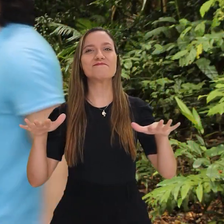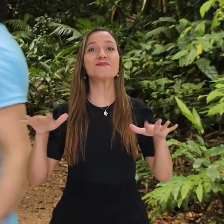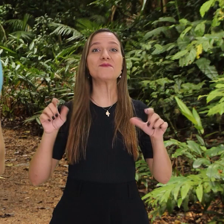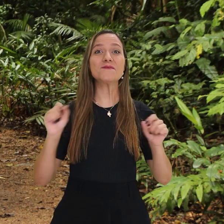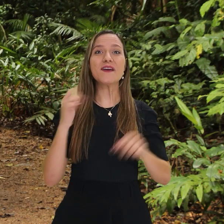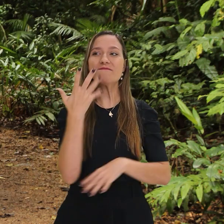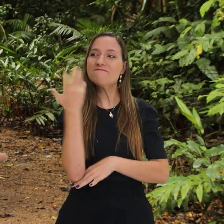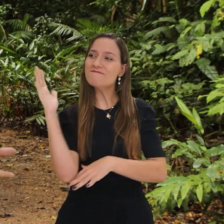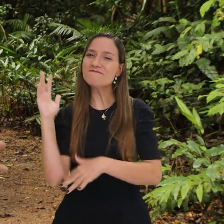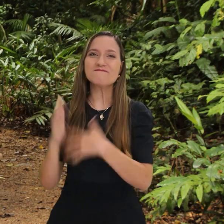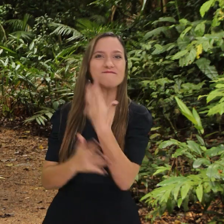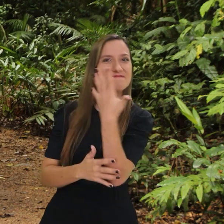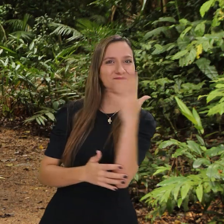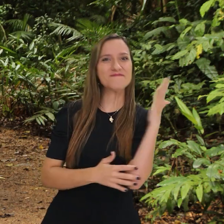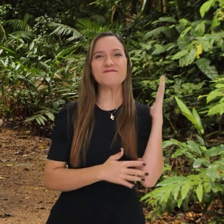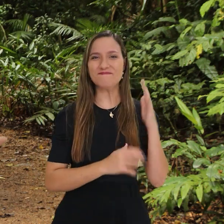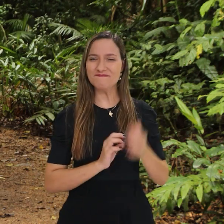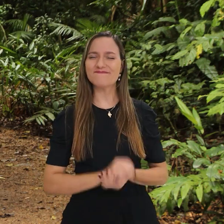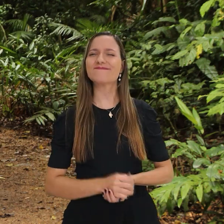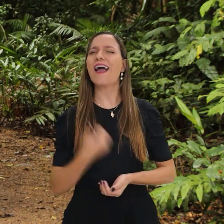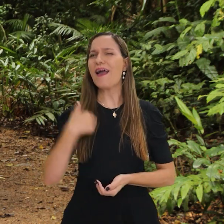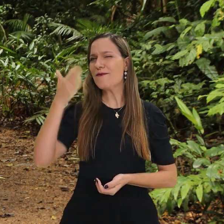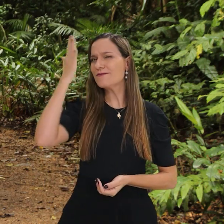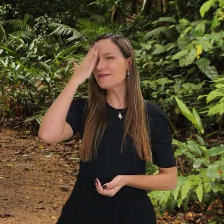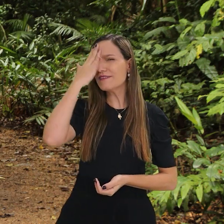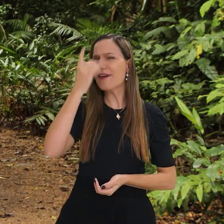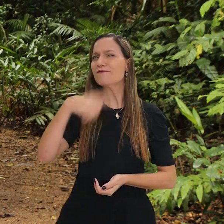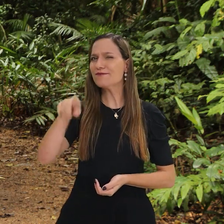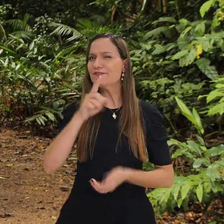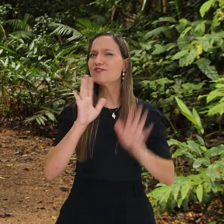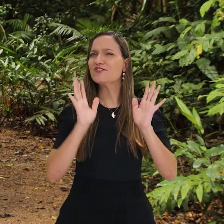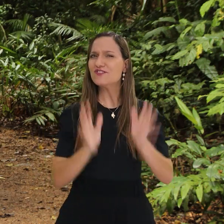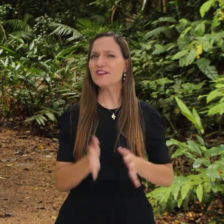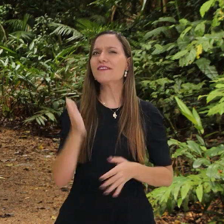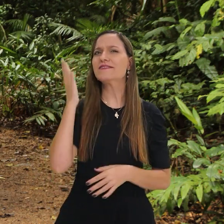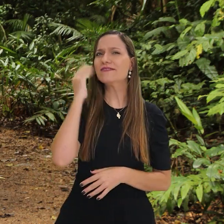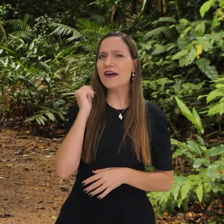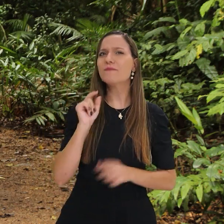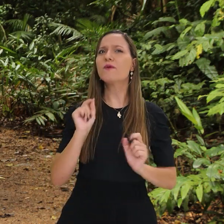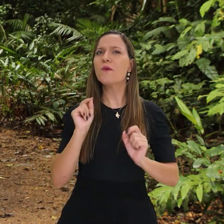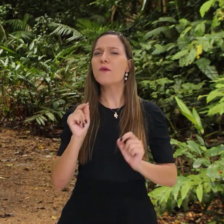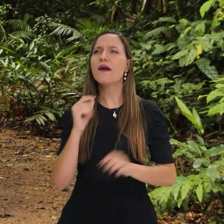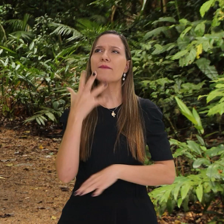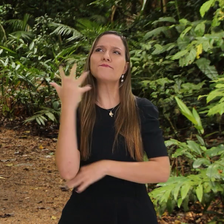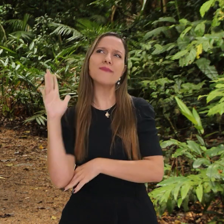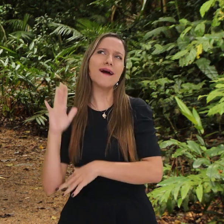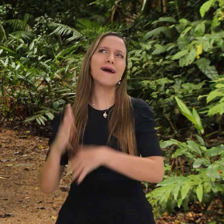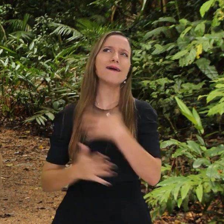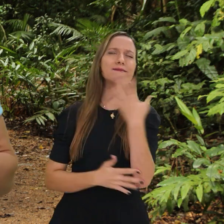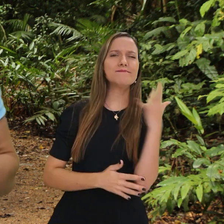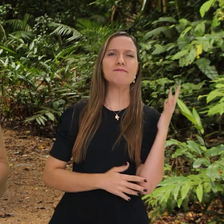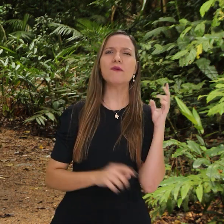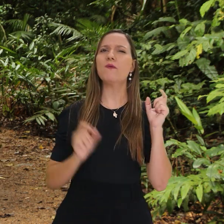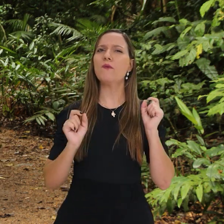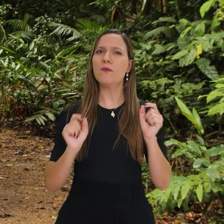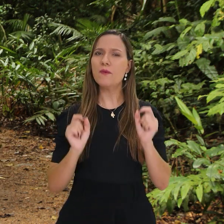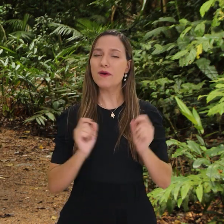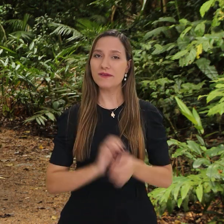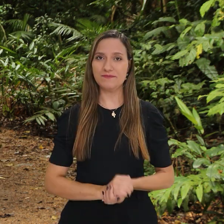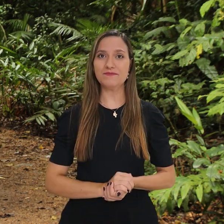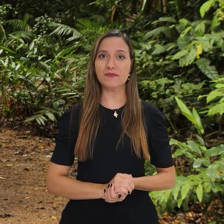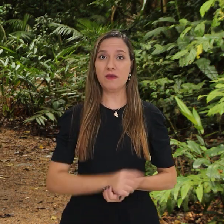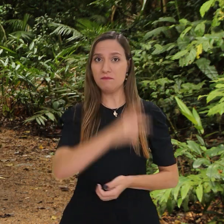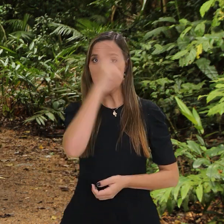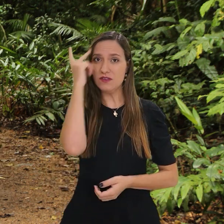Ah, o meio ambiente... É, eu sei que você já escutou muito esse